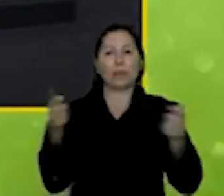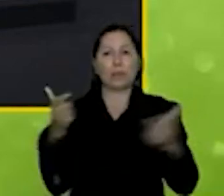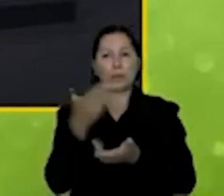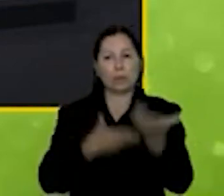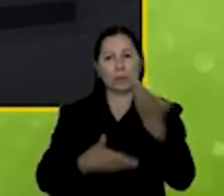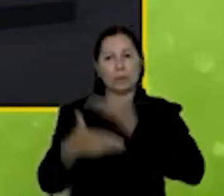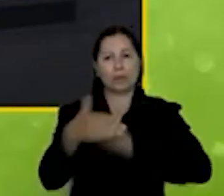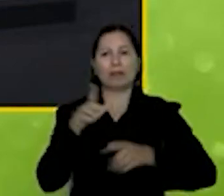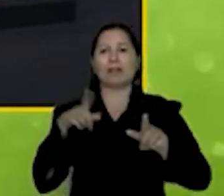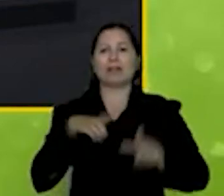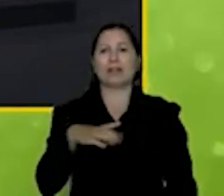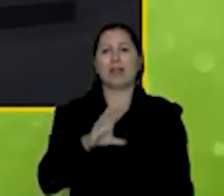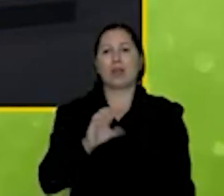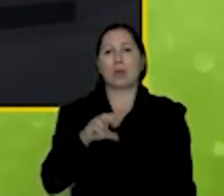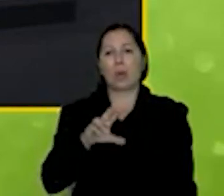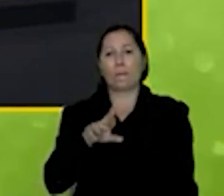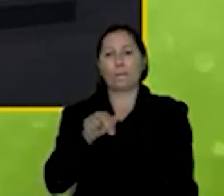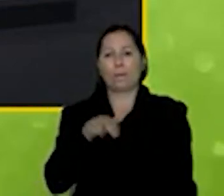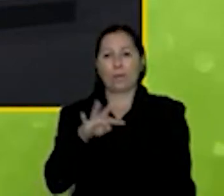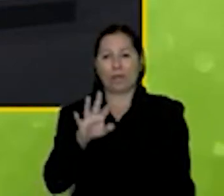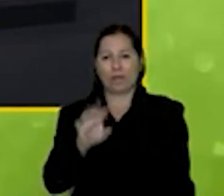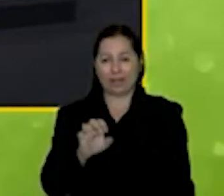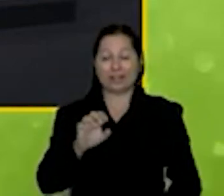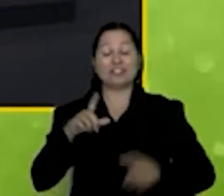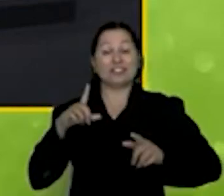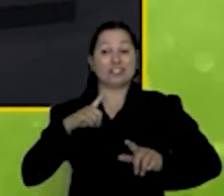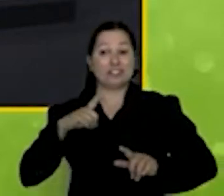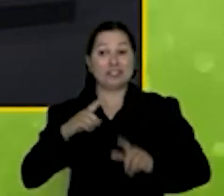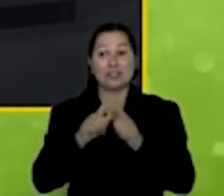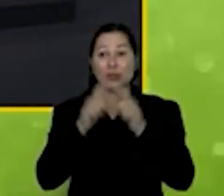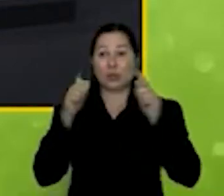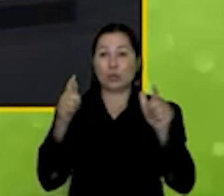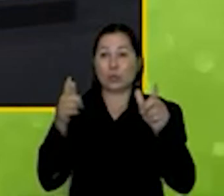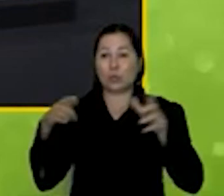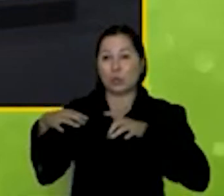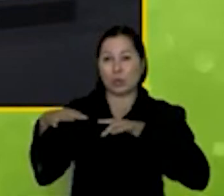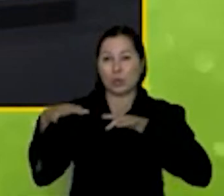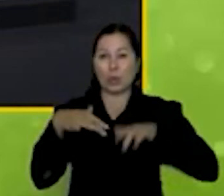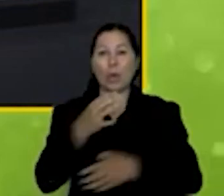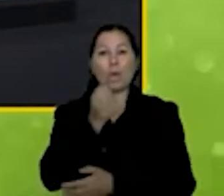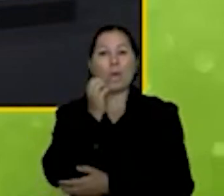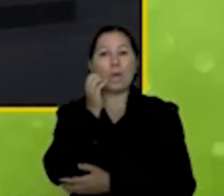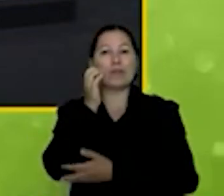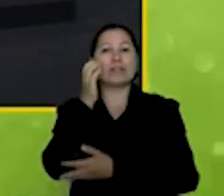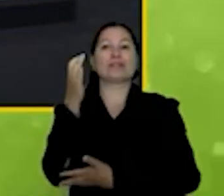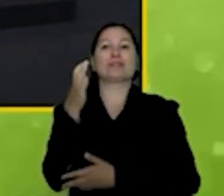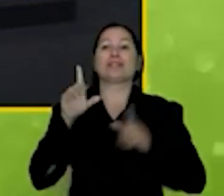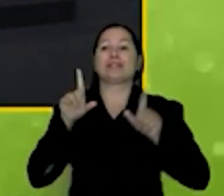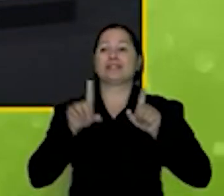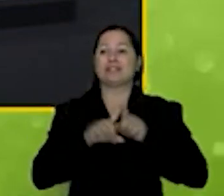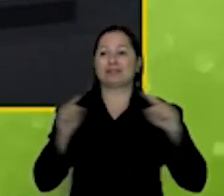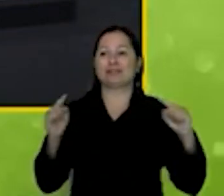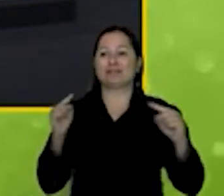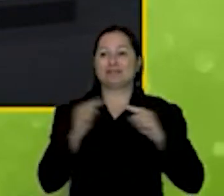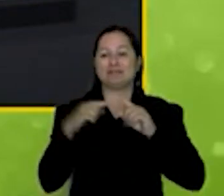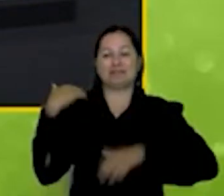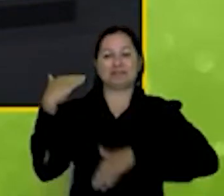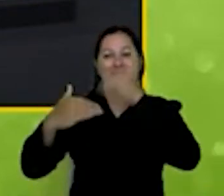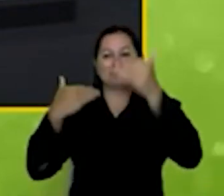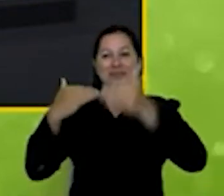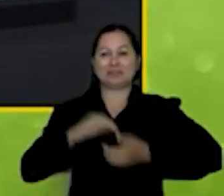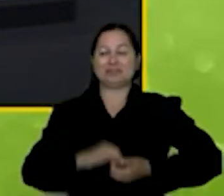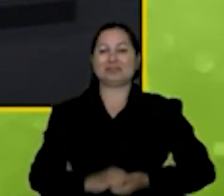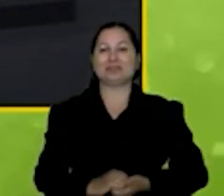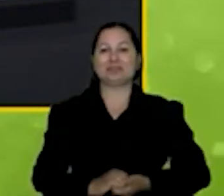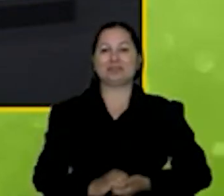corporate ventures e fazer esse grande ajuntamento de conhecimento em prol do desenvolvimento então fechando